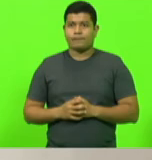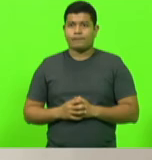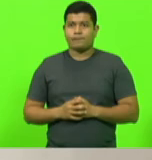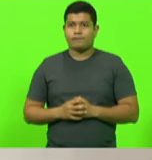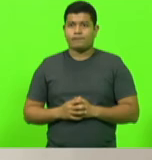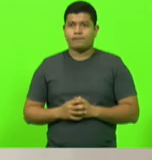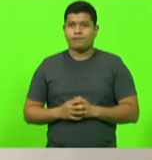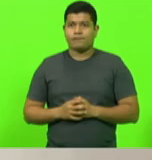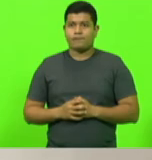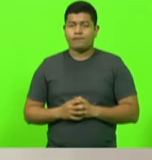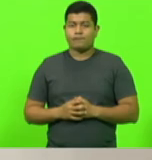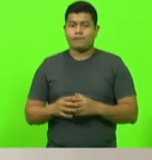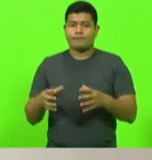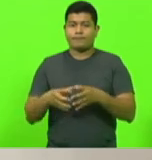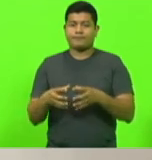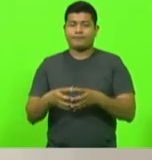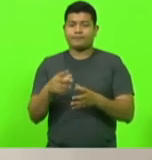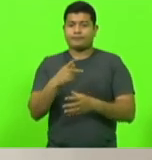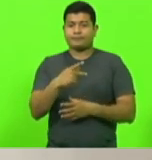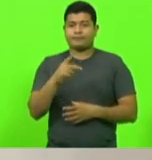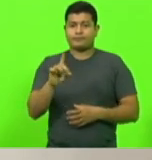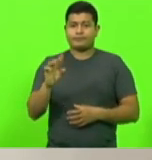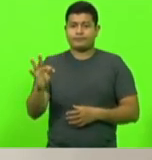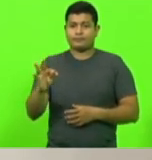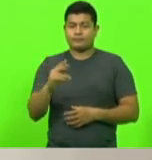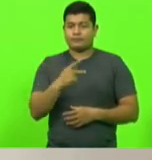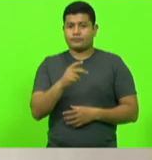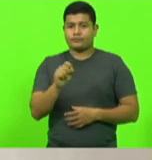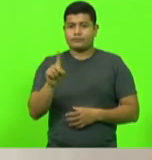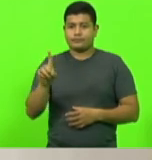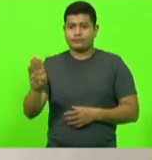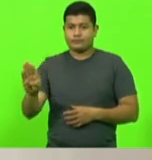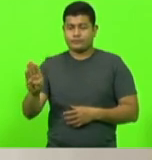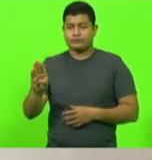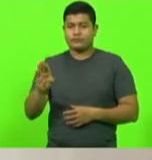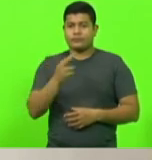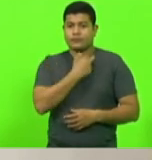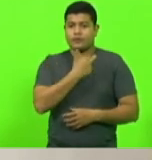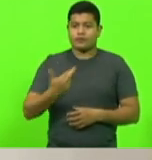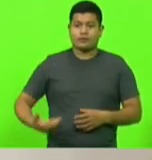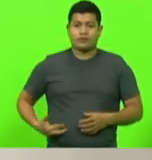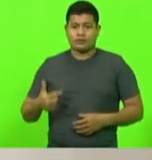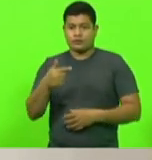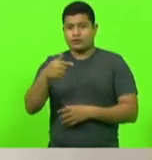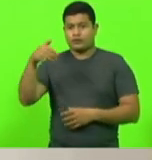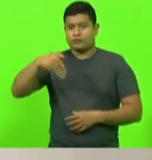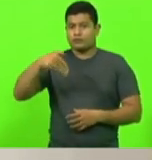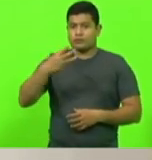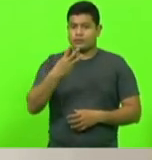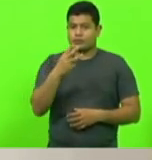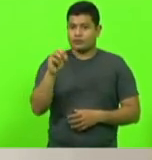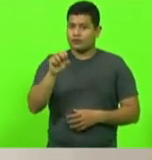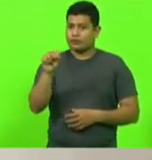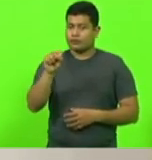bloco PDT, PSDB, republicanos, sete minutos e trinta segundos.